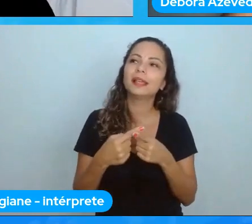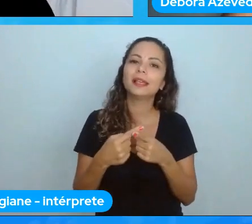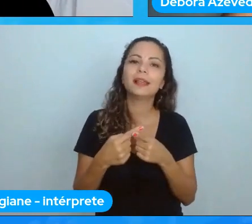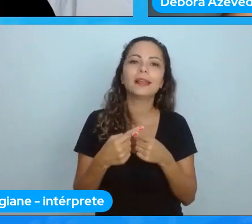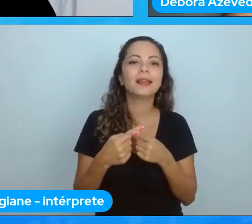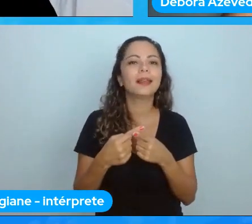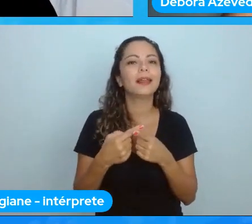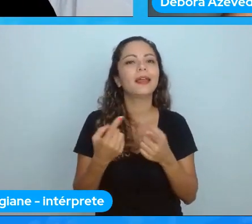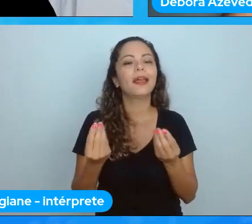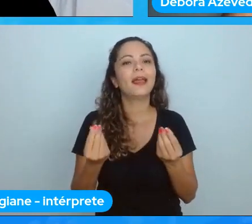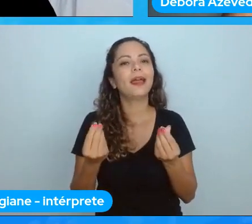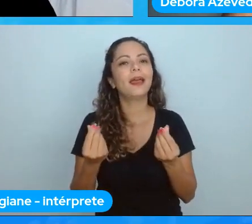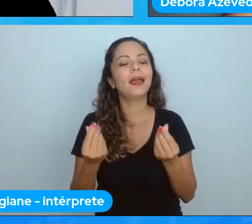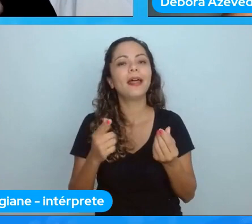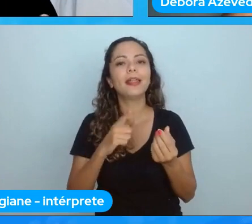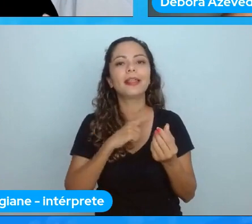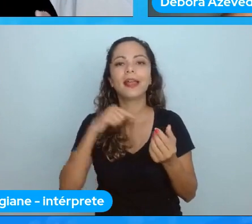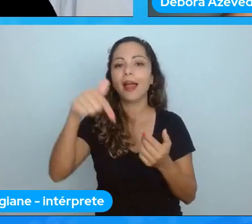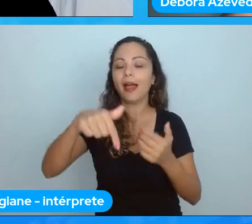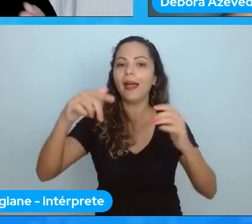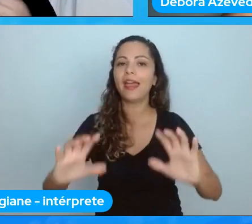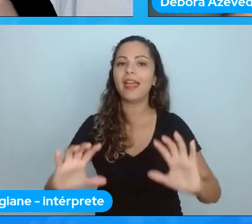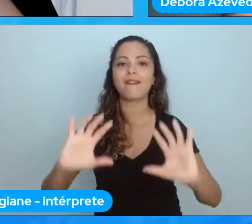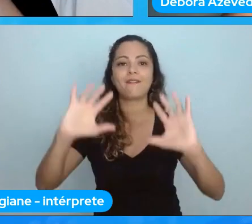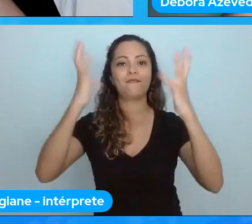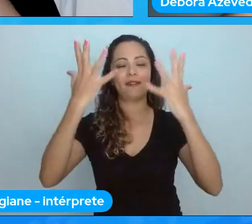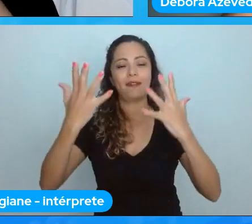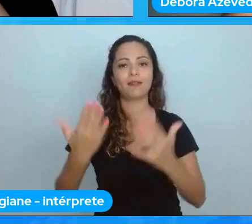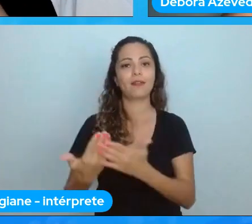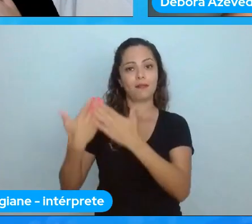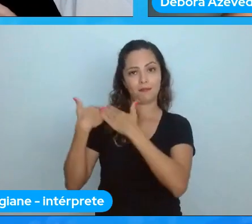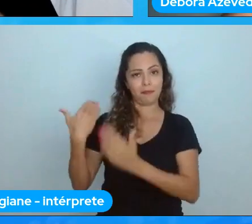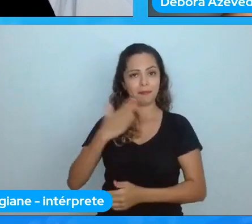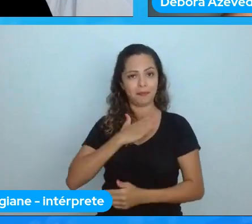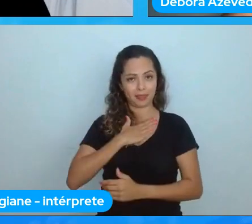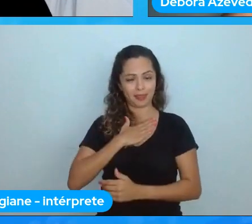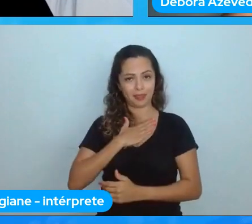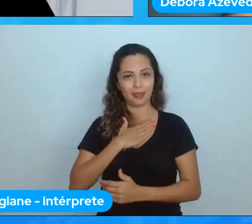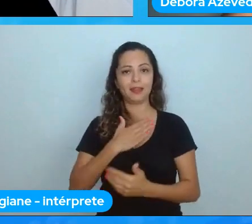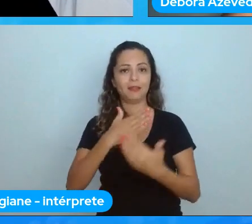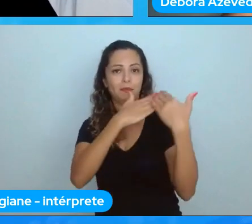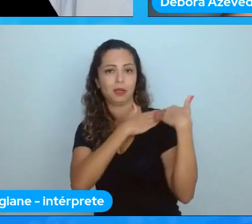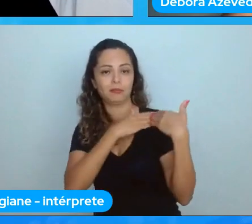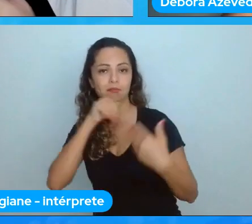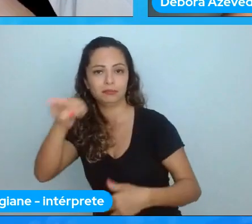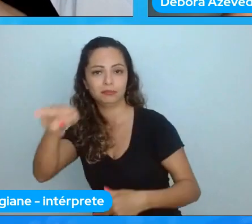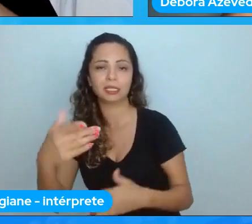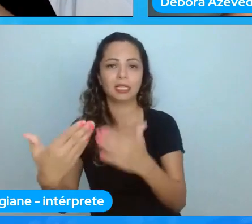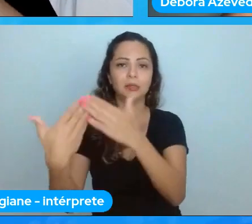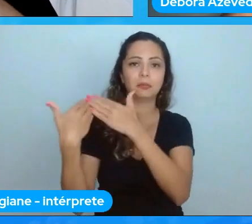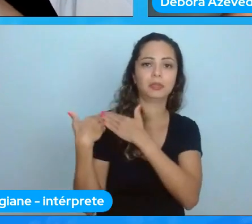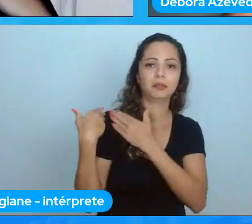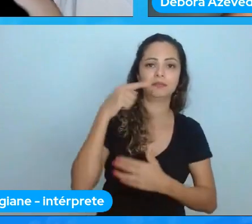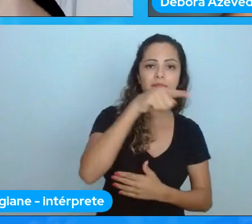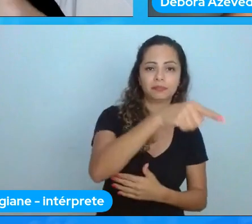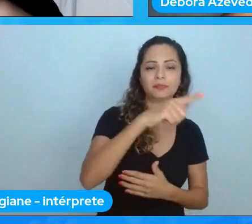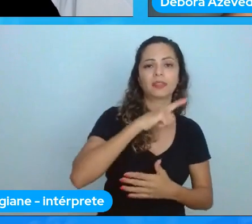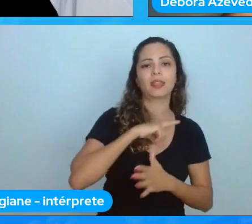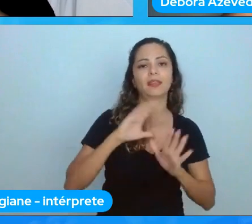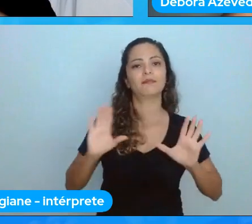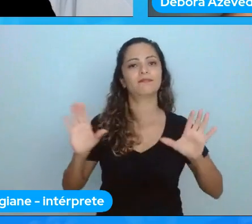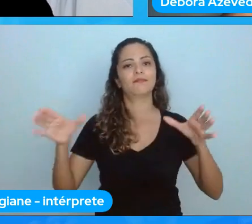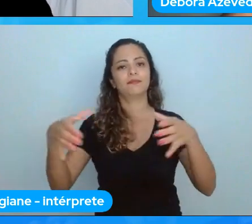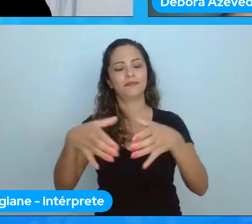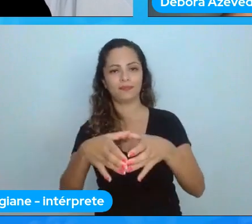desse evento que vai acontecer é meu também então parte disso aqui que a gente está começando é meu também porque caramba eu fui